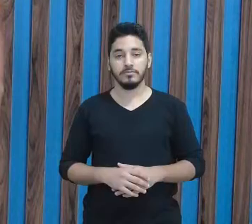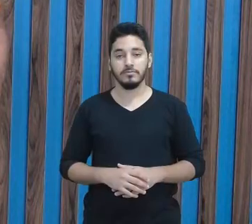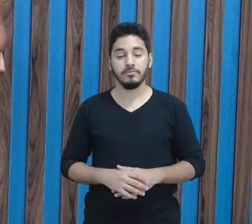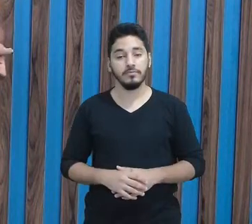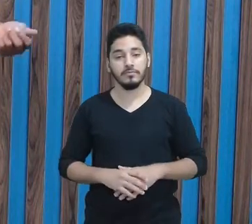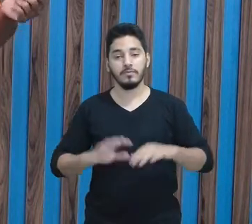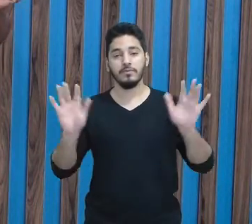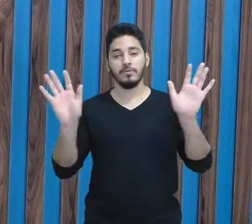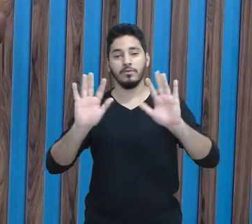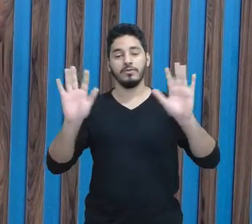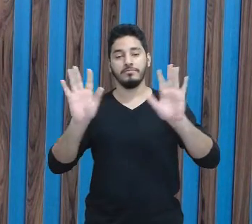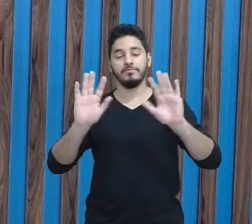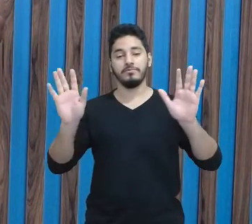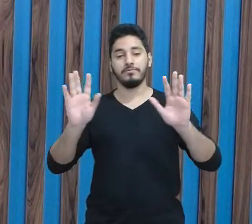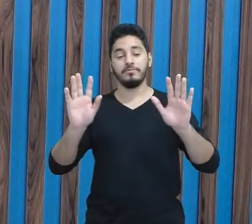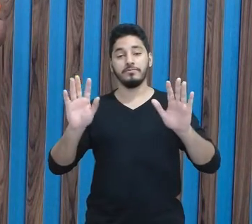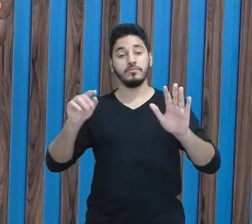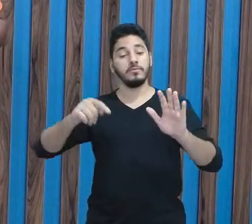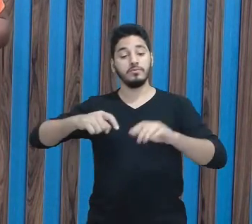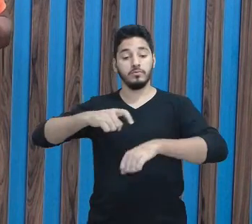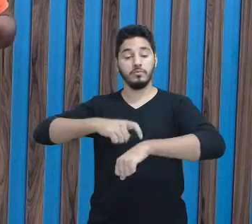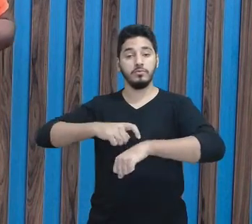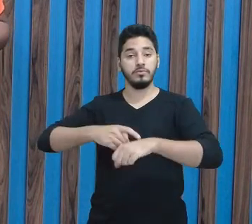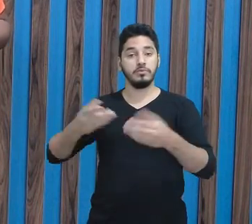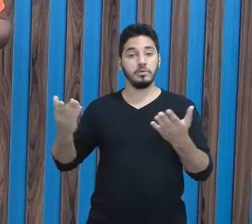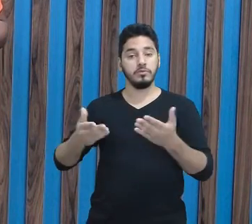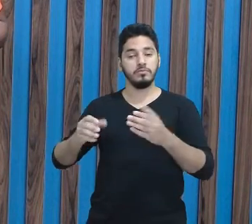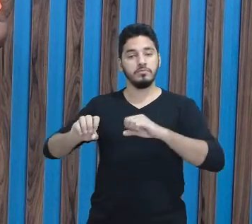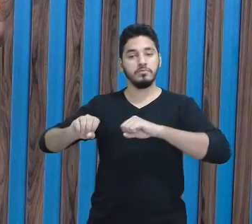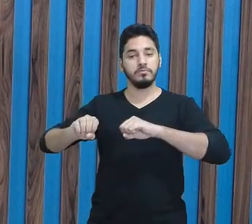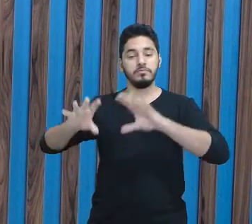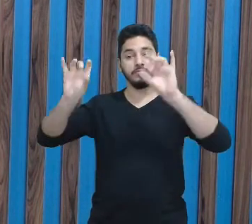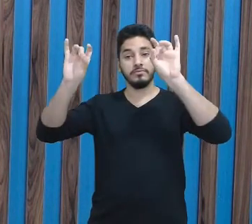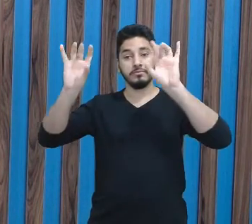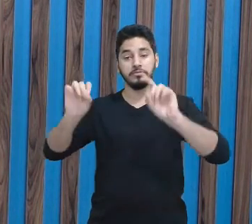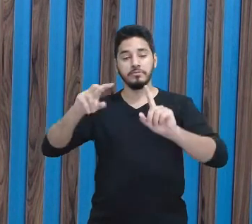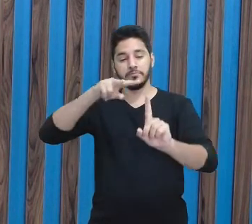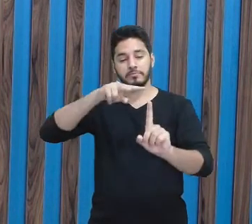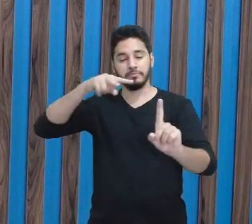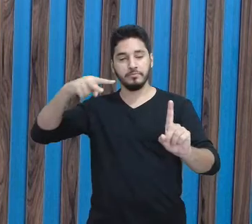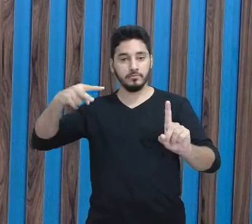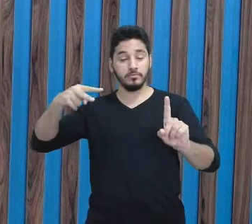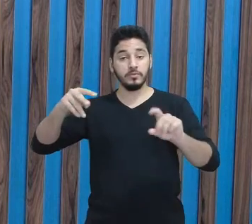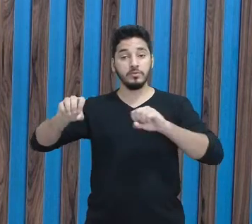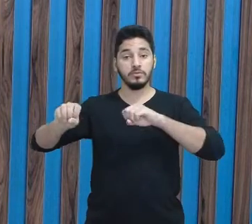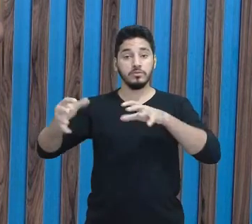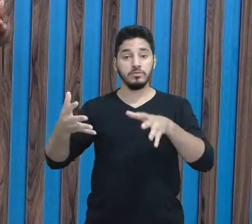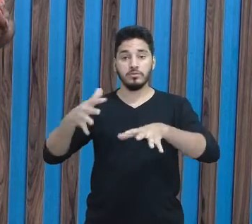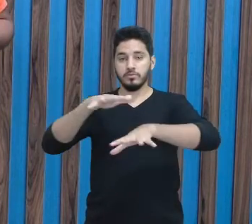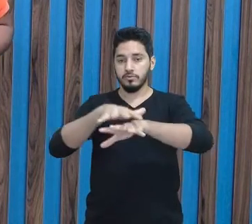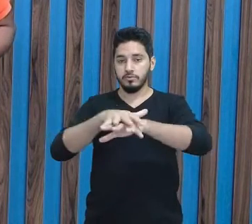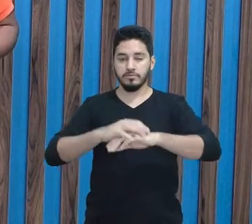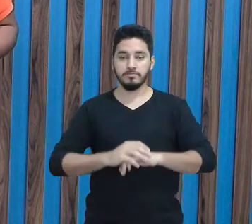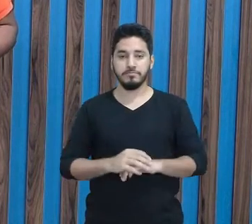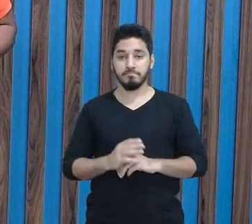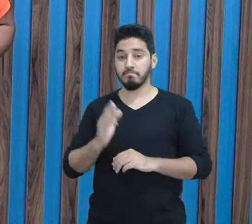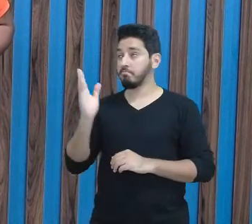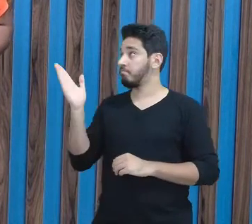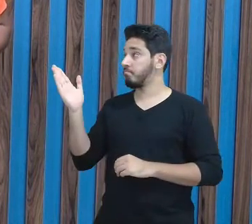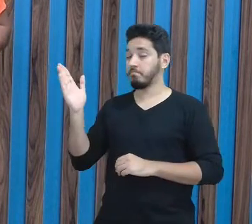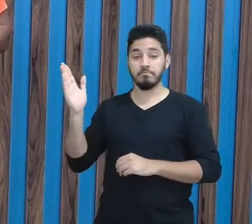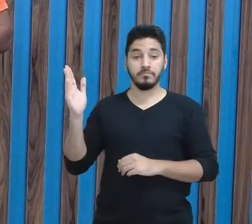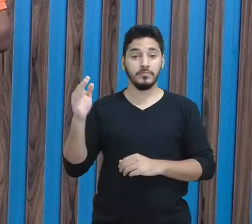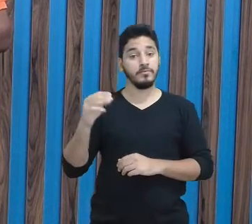Olá, estamos no nosso momento da educação especial na perspectiva da educação inclusiva. Eu sou a